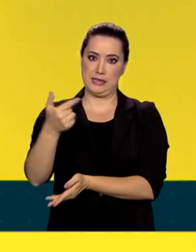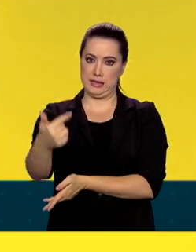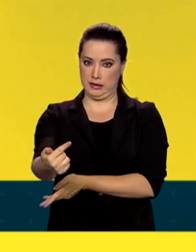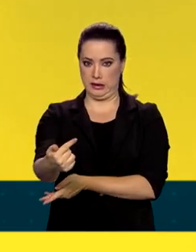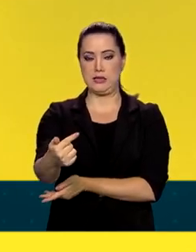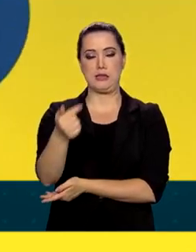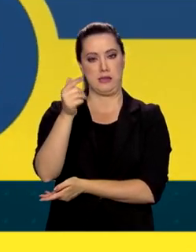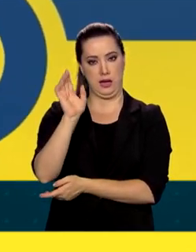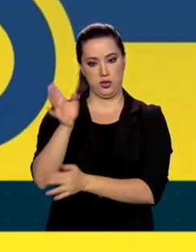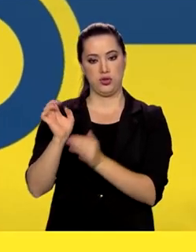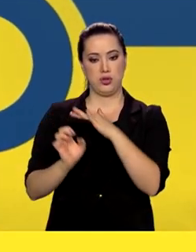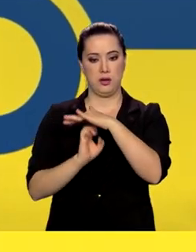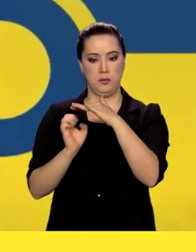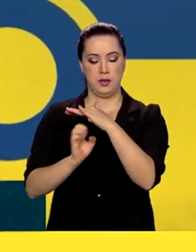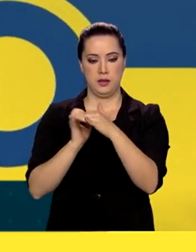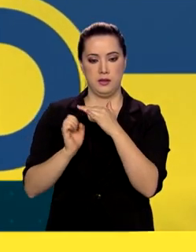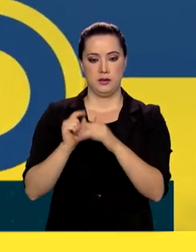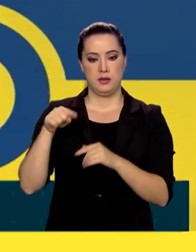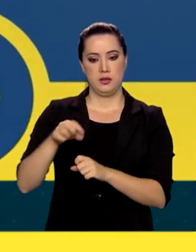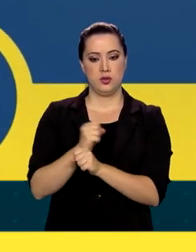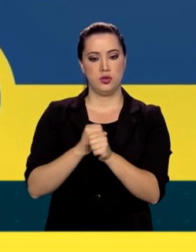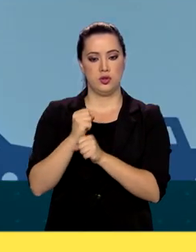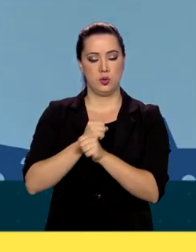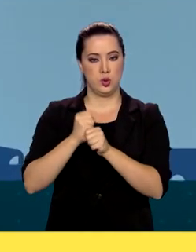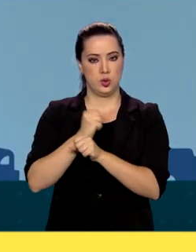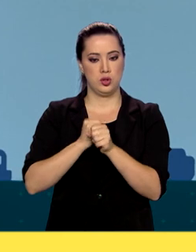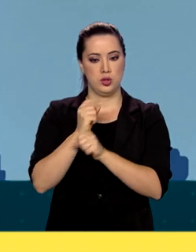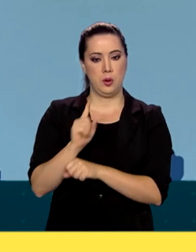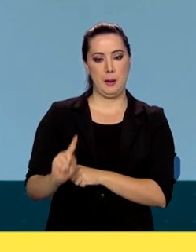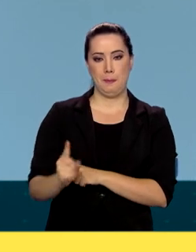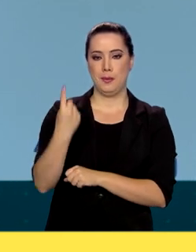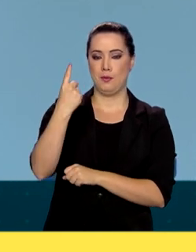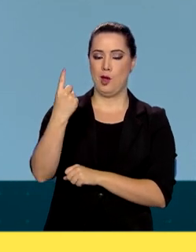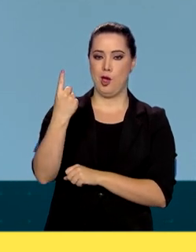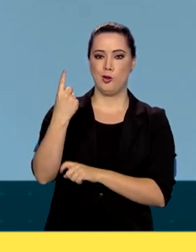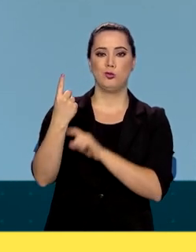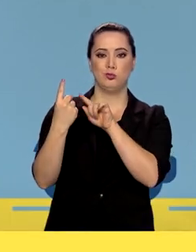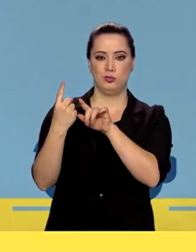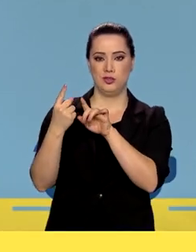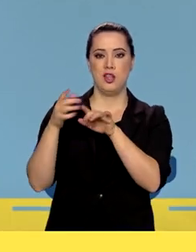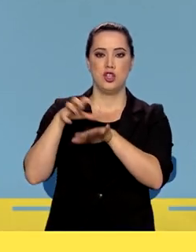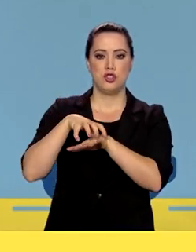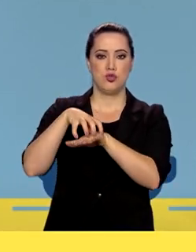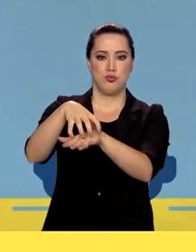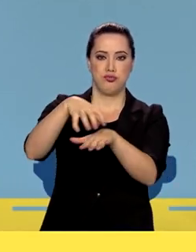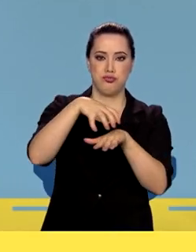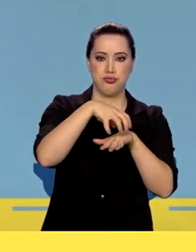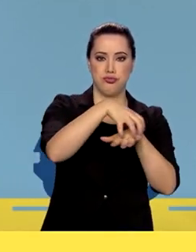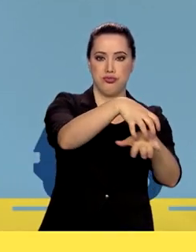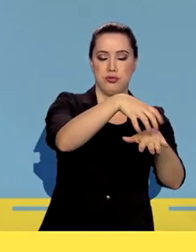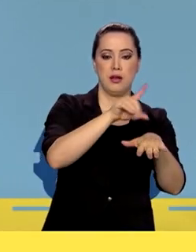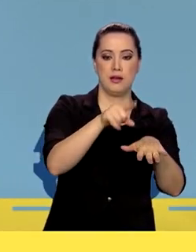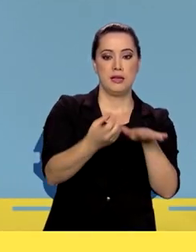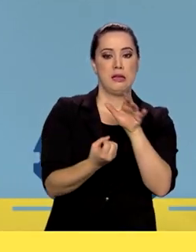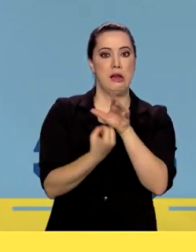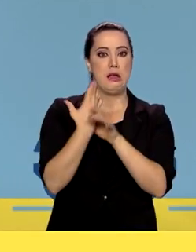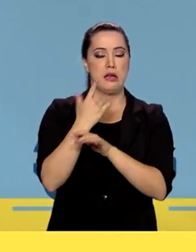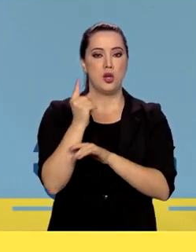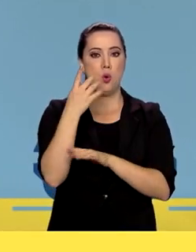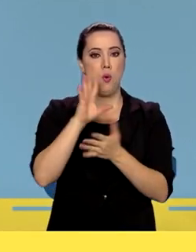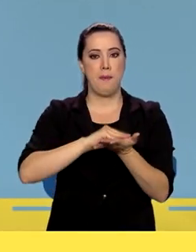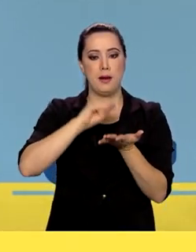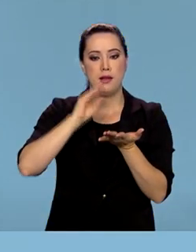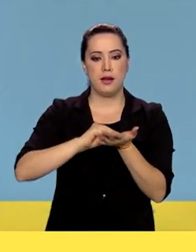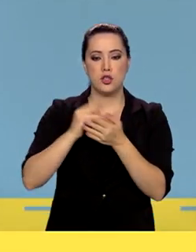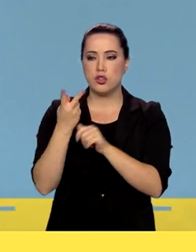programa. A Comprovei, que este ano ficou em primeiro lugar na categoria logística, é uma delas. A empresa criou um aplicativo